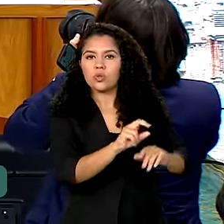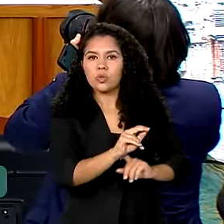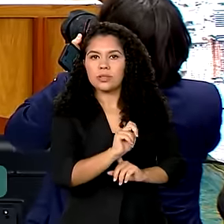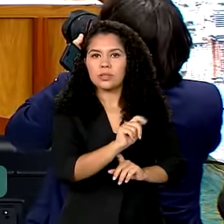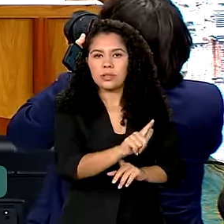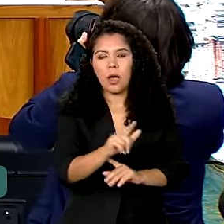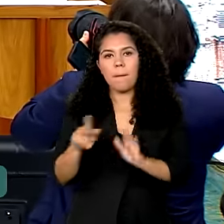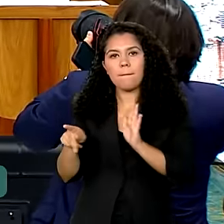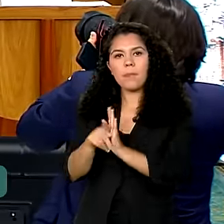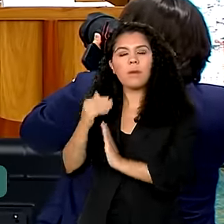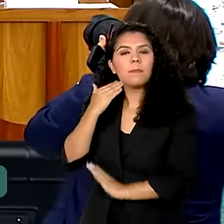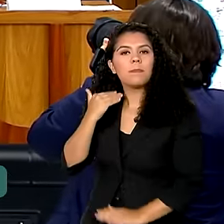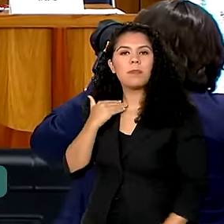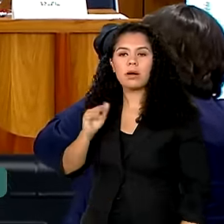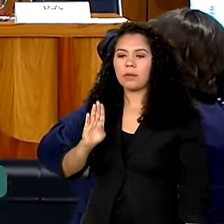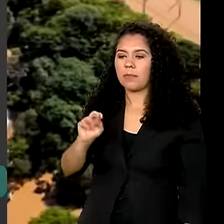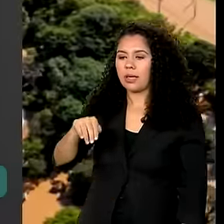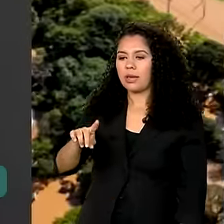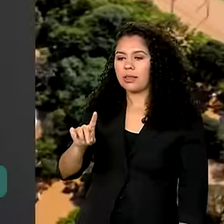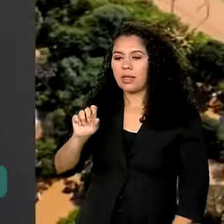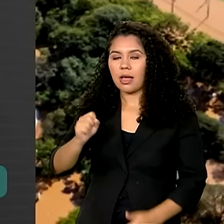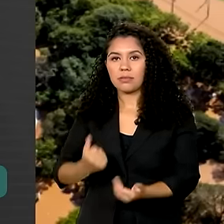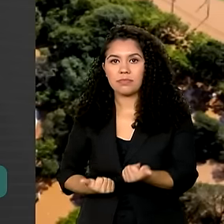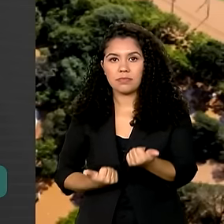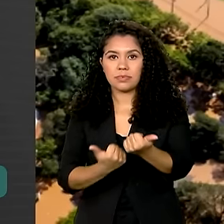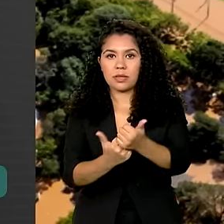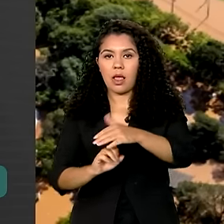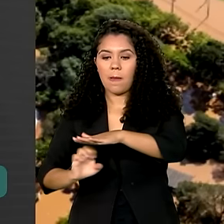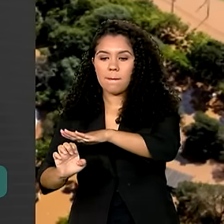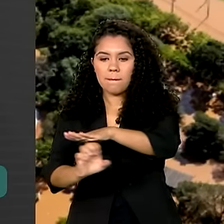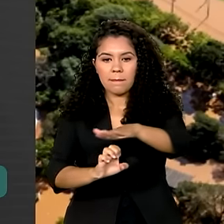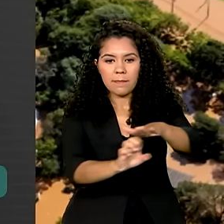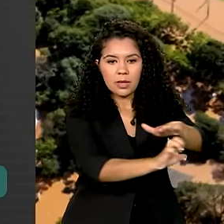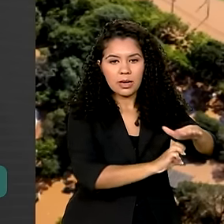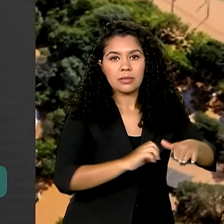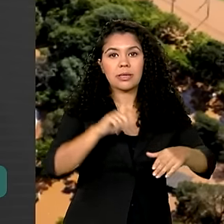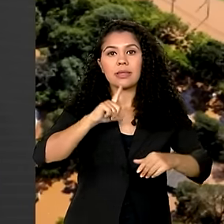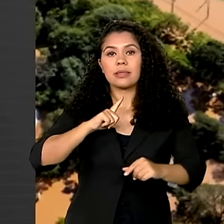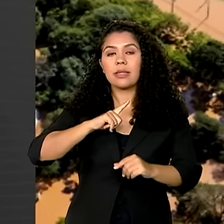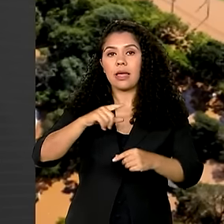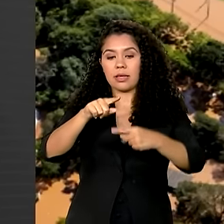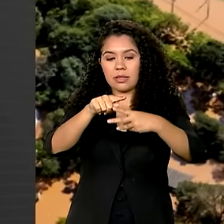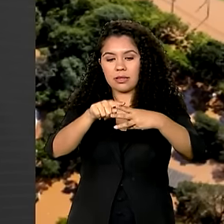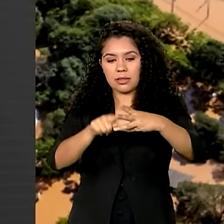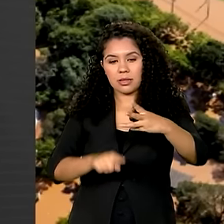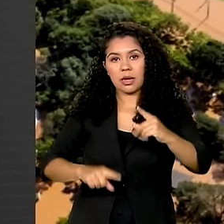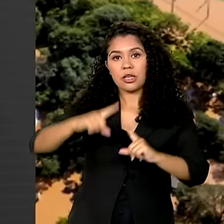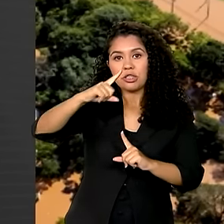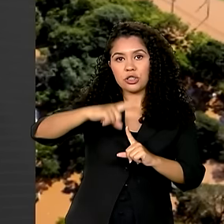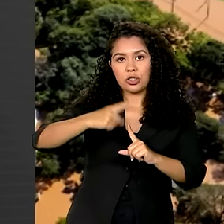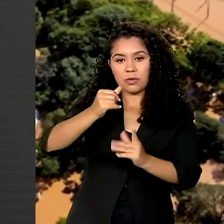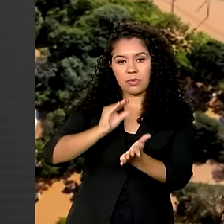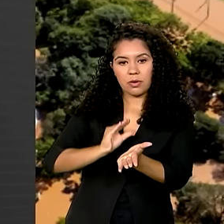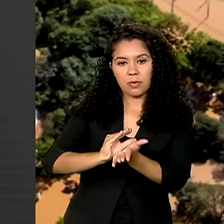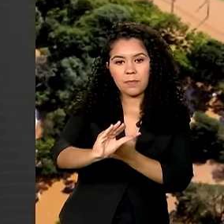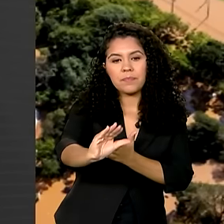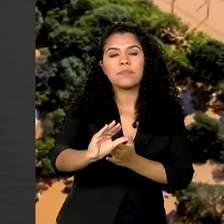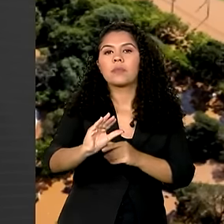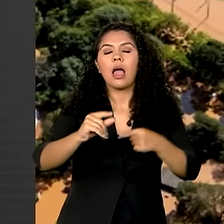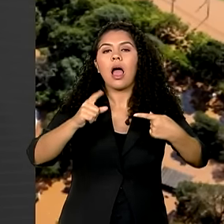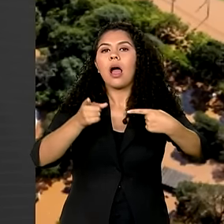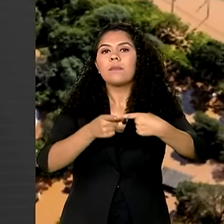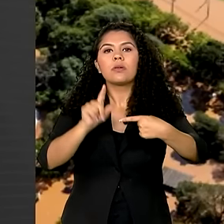médias e grandes empresas do Estado. No total serão três linhas de crédito. A primeira para a compra de máquinas,